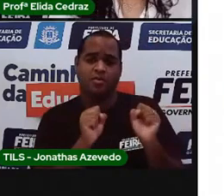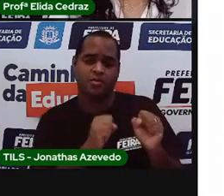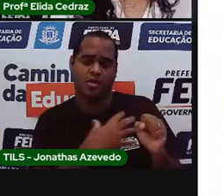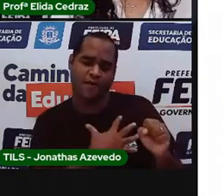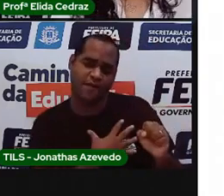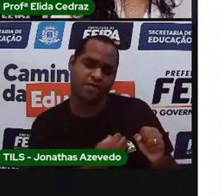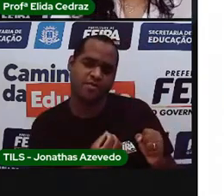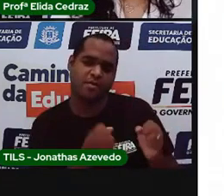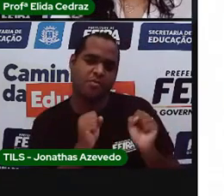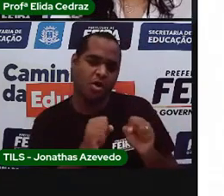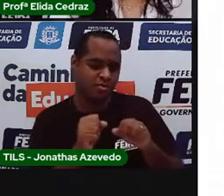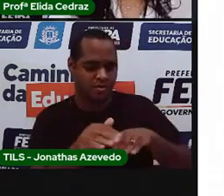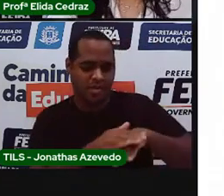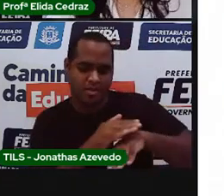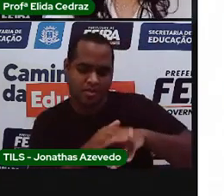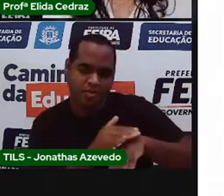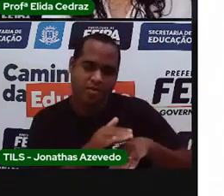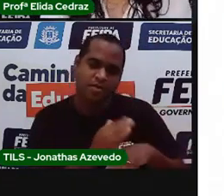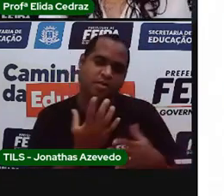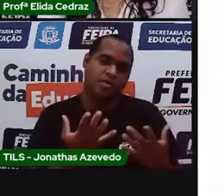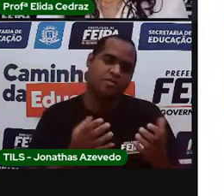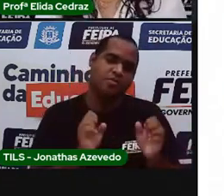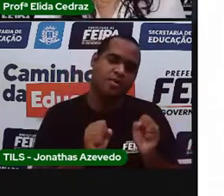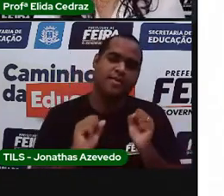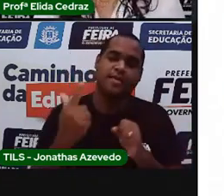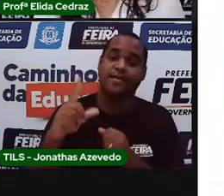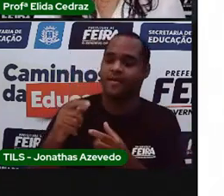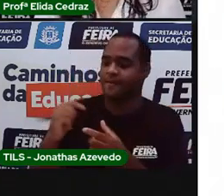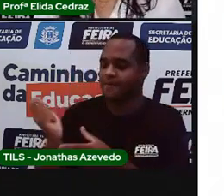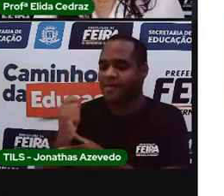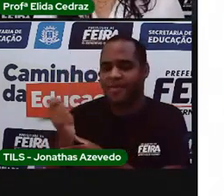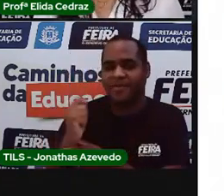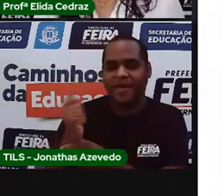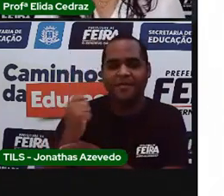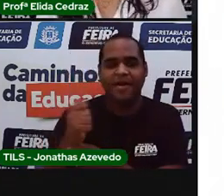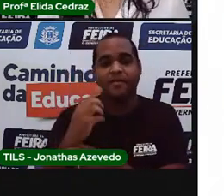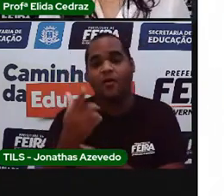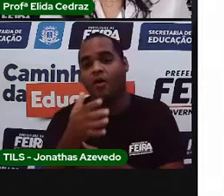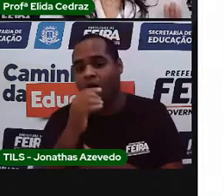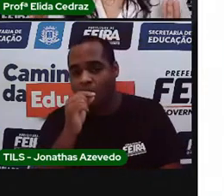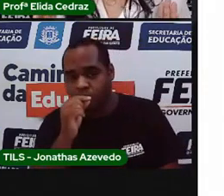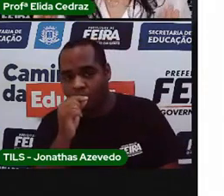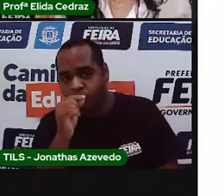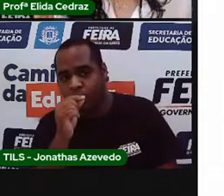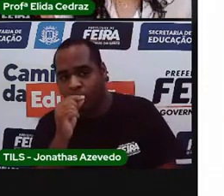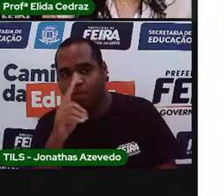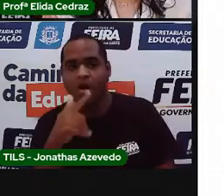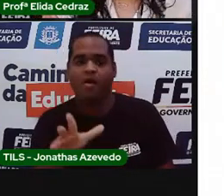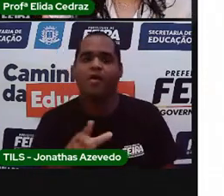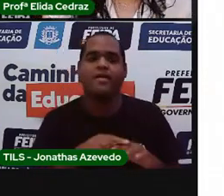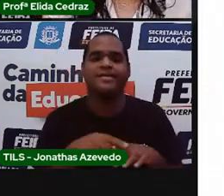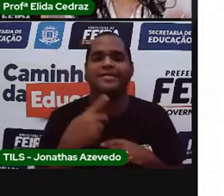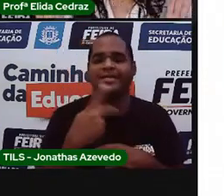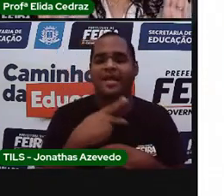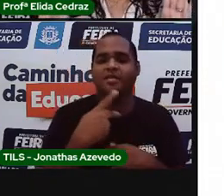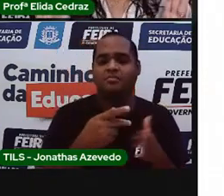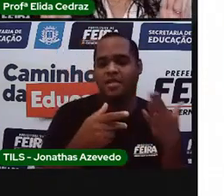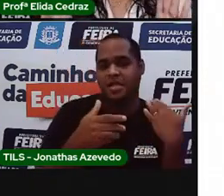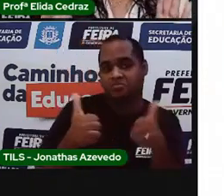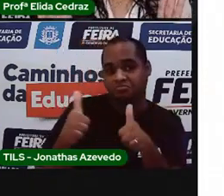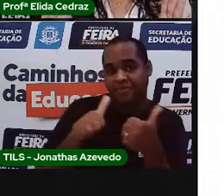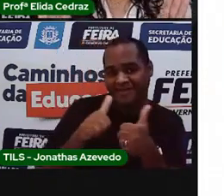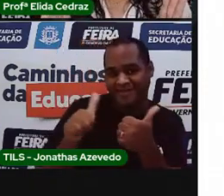guarda o primeiro sapatinho. O primeiro chocalho ou a primeira chupeta. A roupinha do batizado,